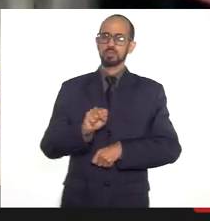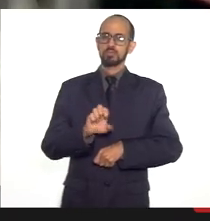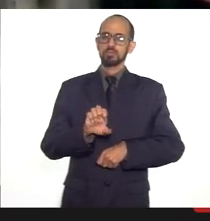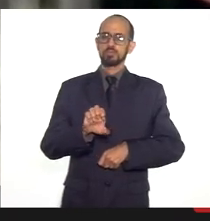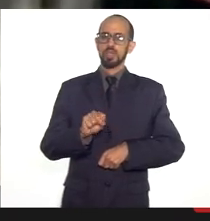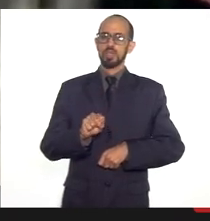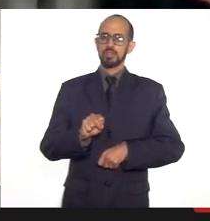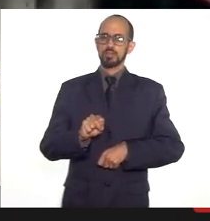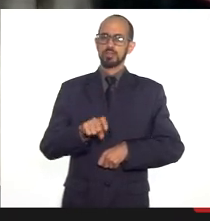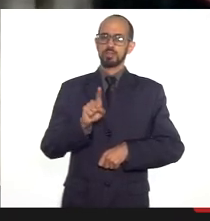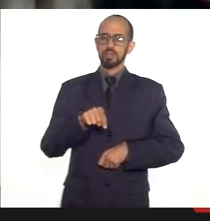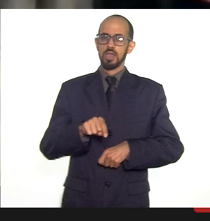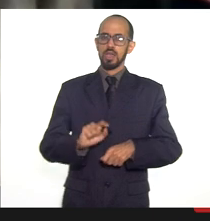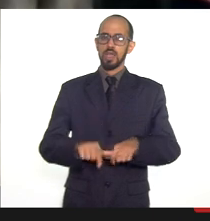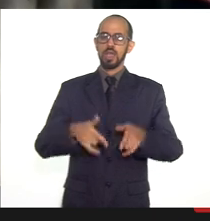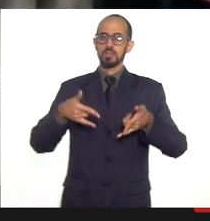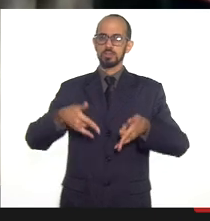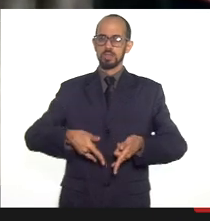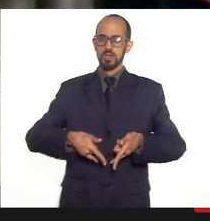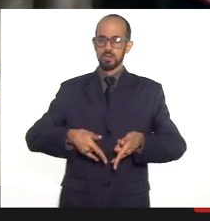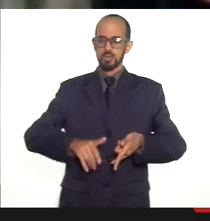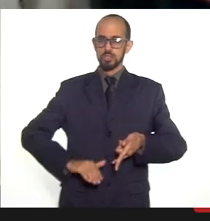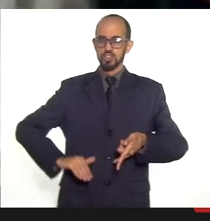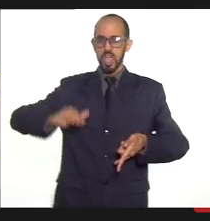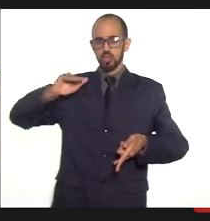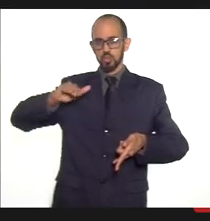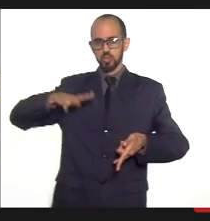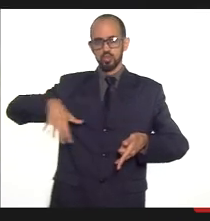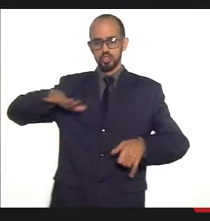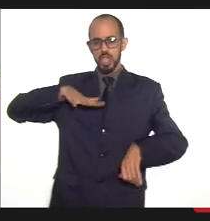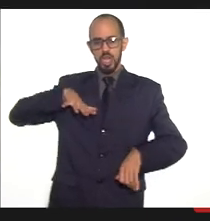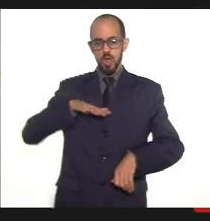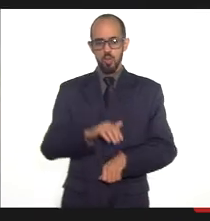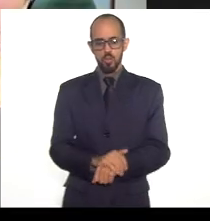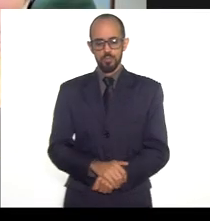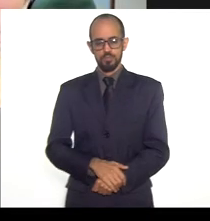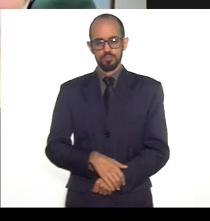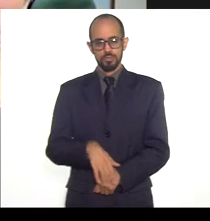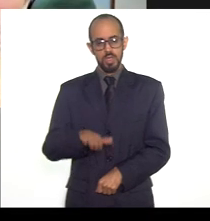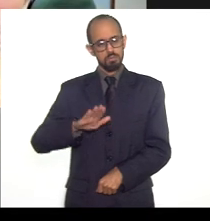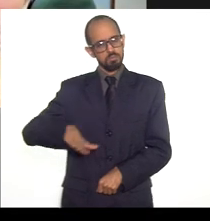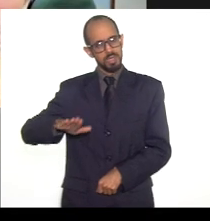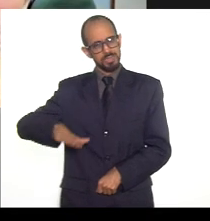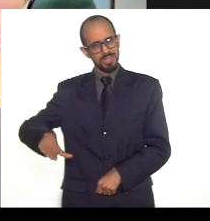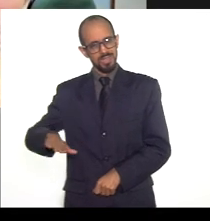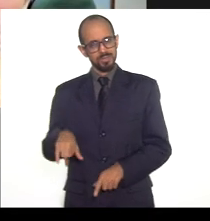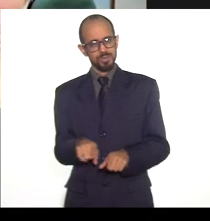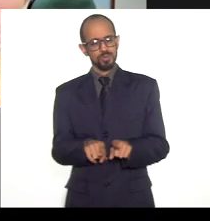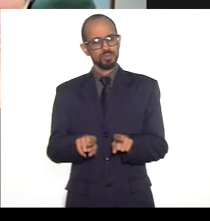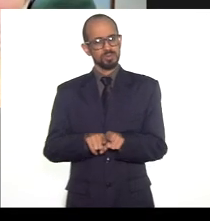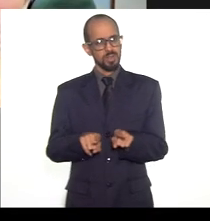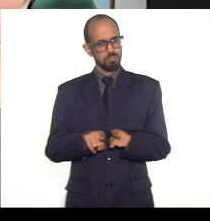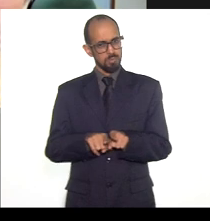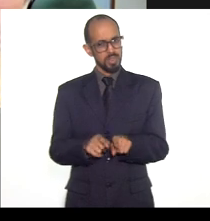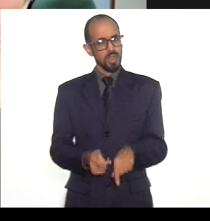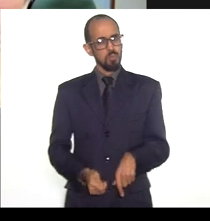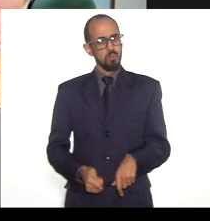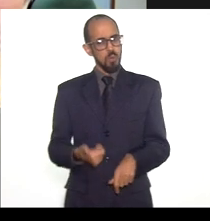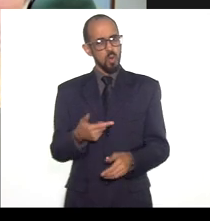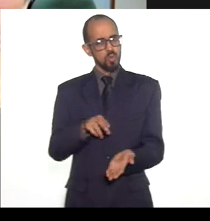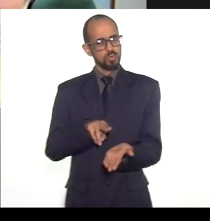que são os leitos de UTI adulto geral né pediátrico ainda muito poucas